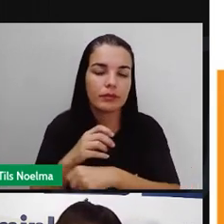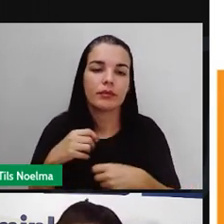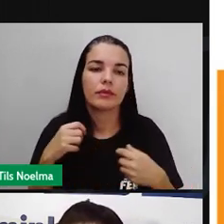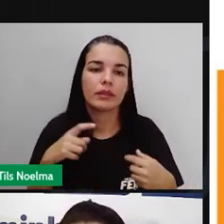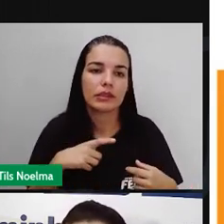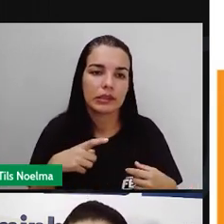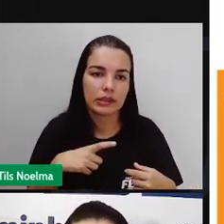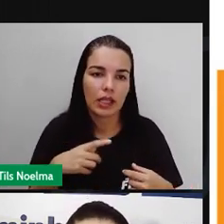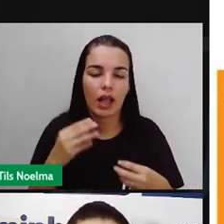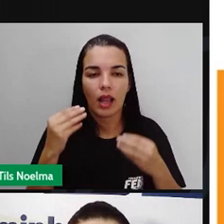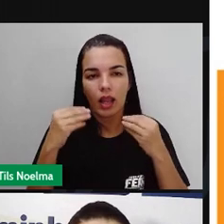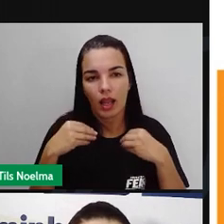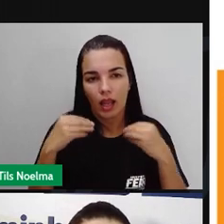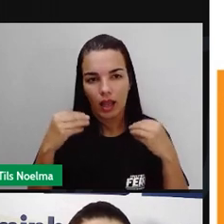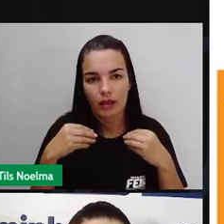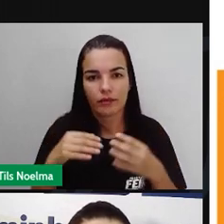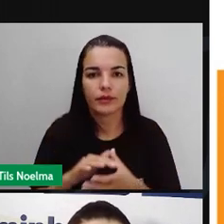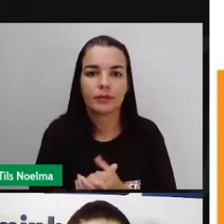leves.